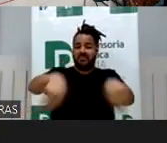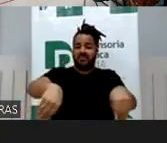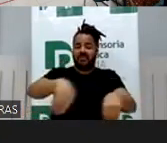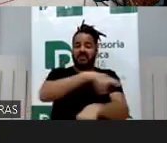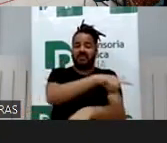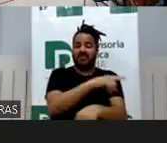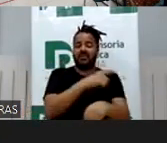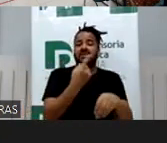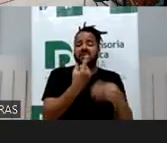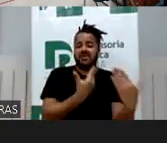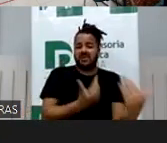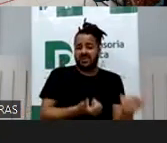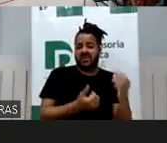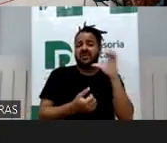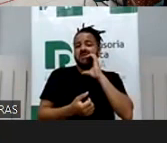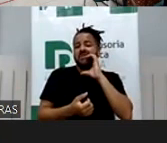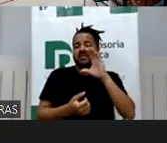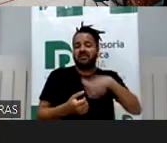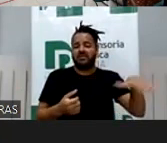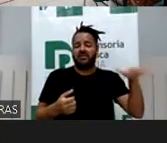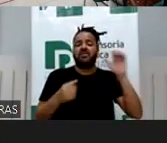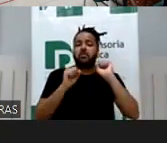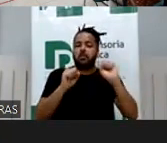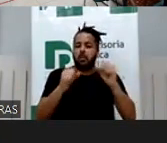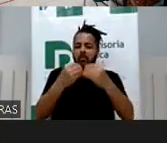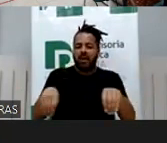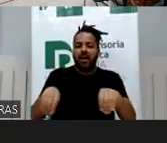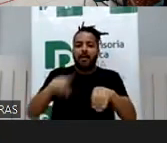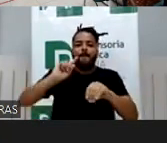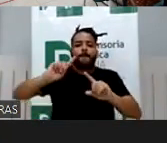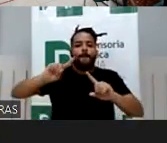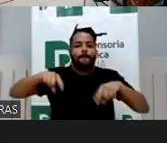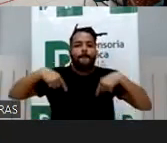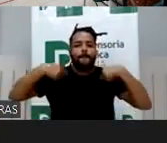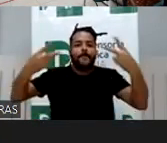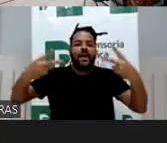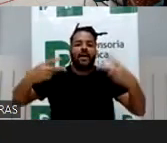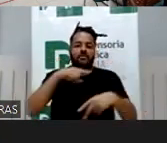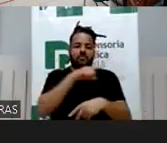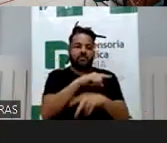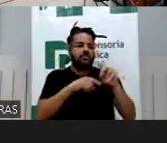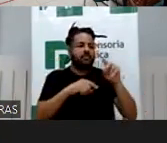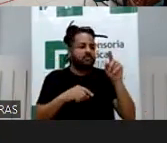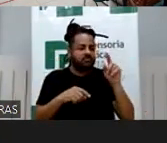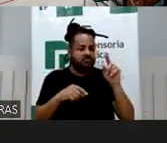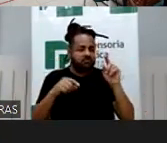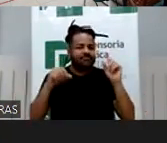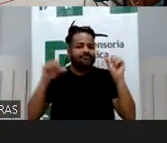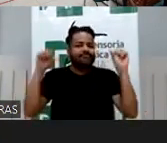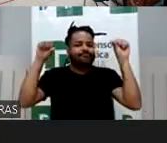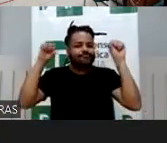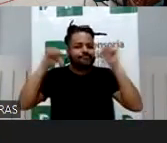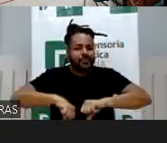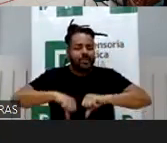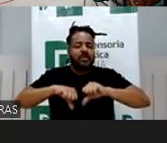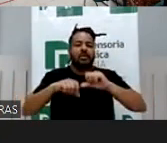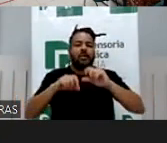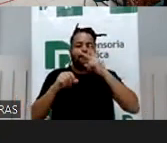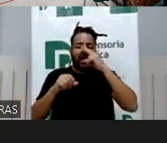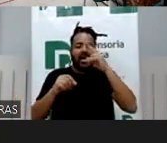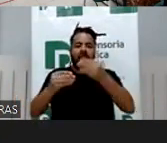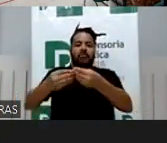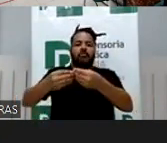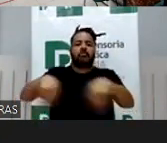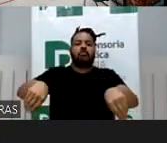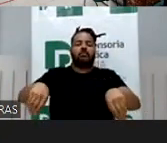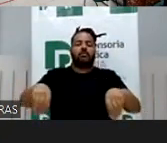O potencial danoso de Tati, de Ana, existe e é enorme. Porque uma das coisas que a gente